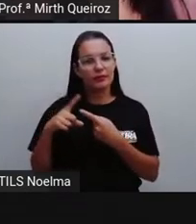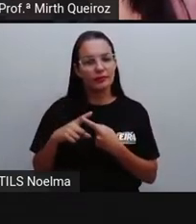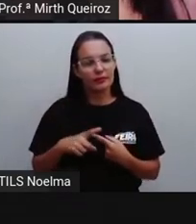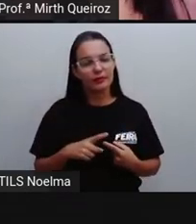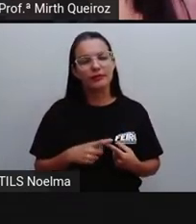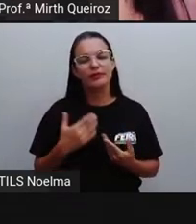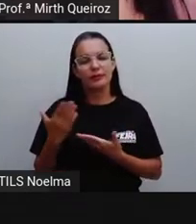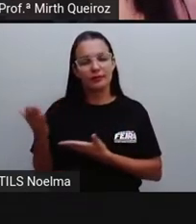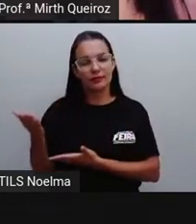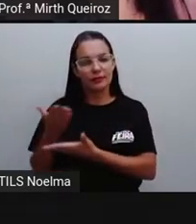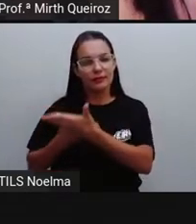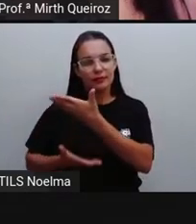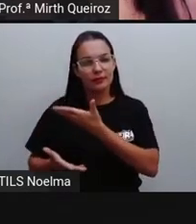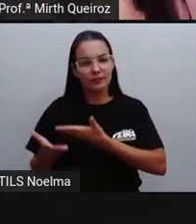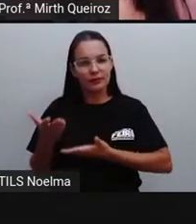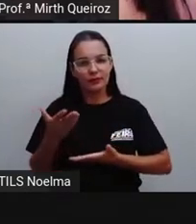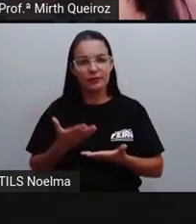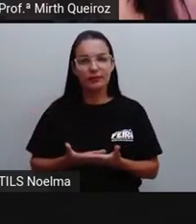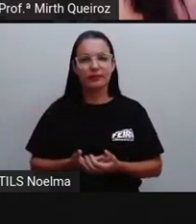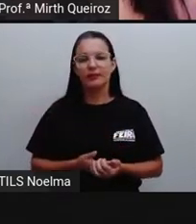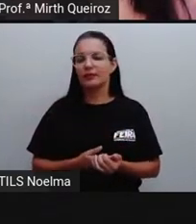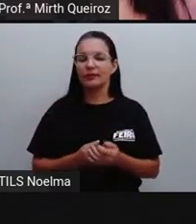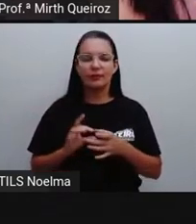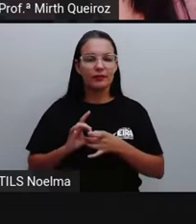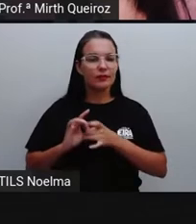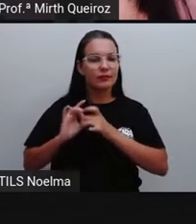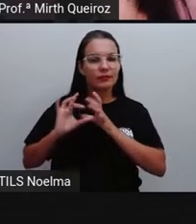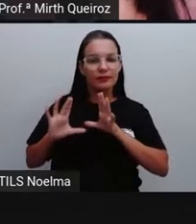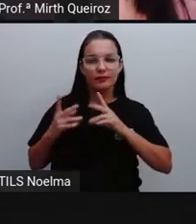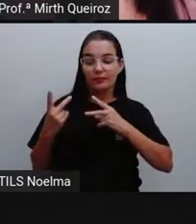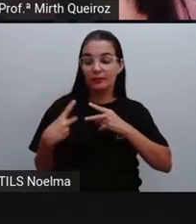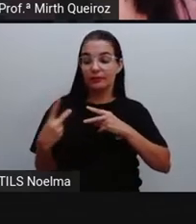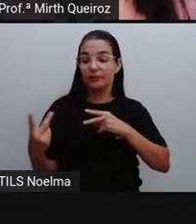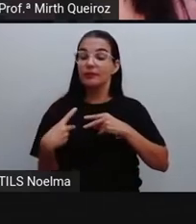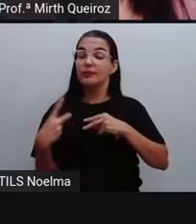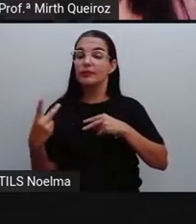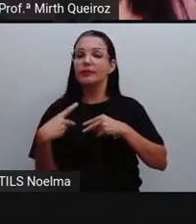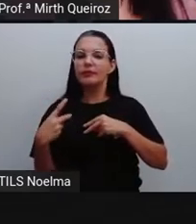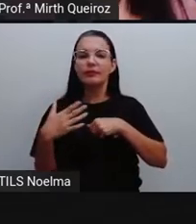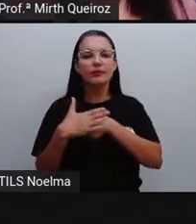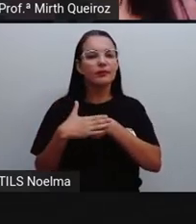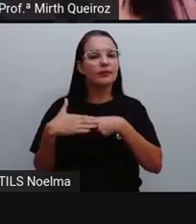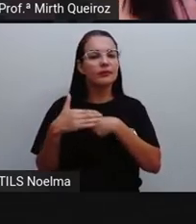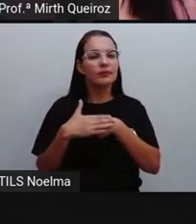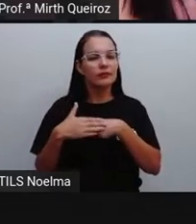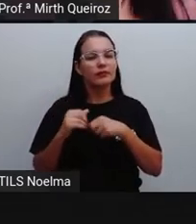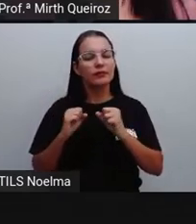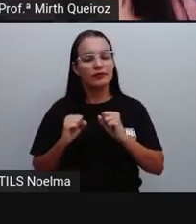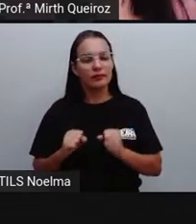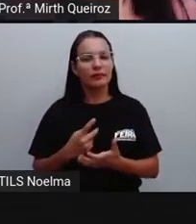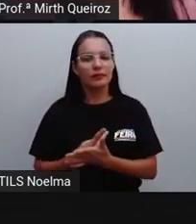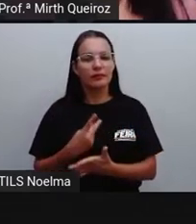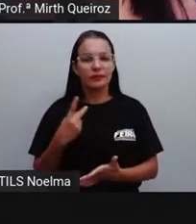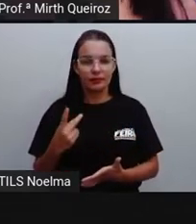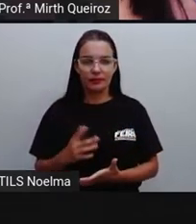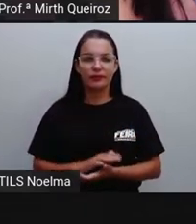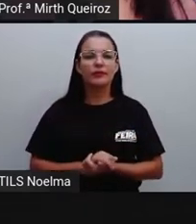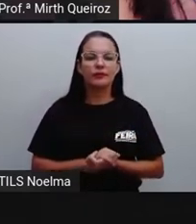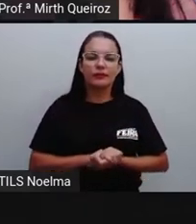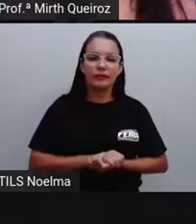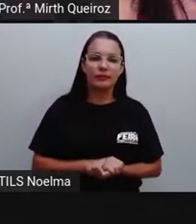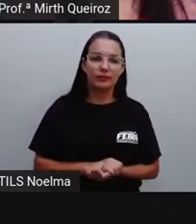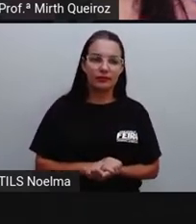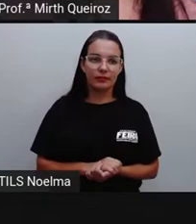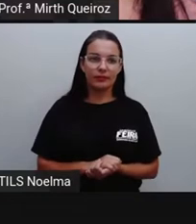as informações contidas ali, esse discurso dentro da carta vai ocorrer a partir de temas